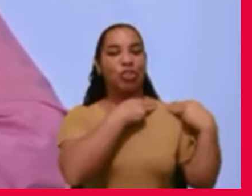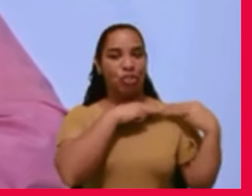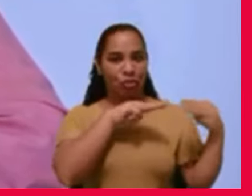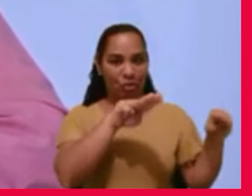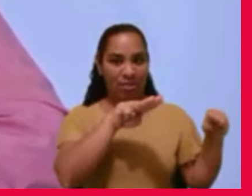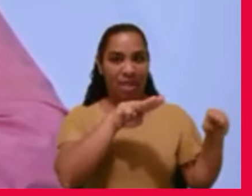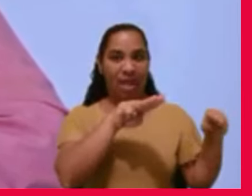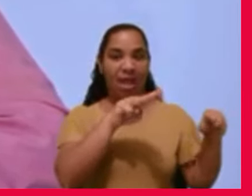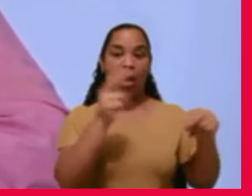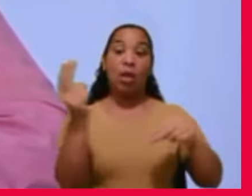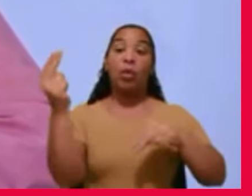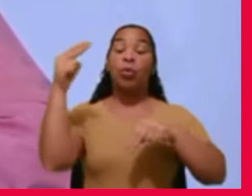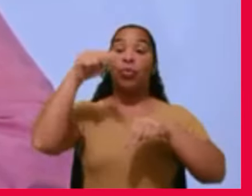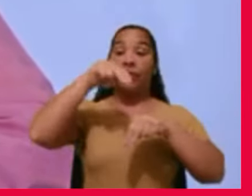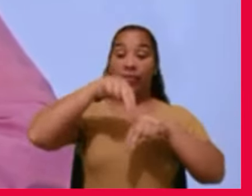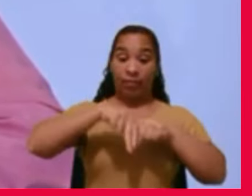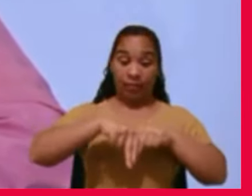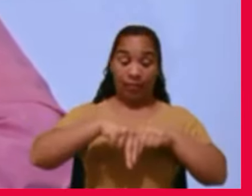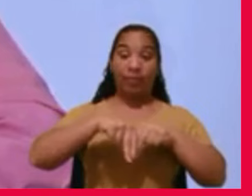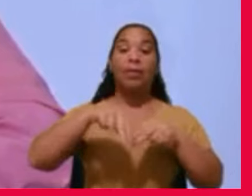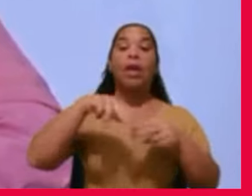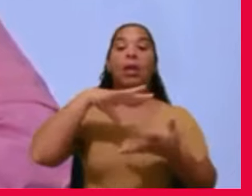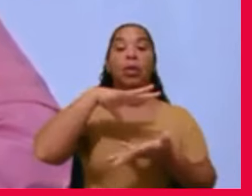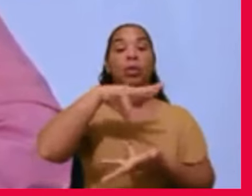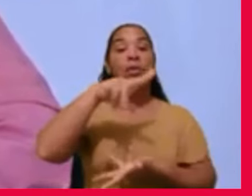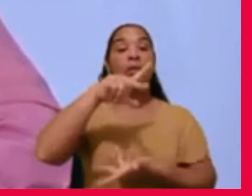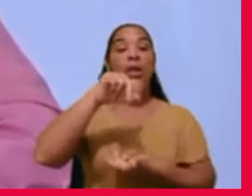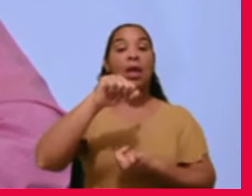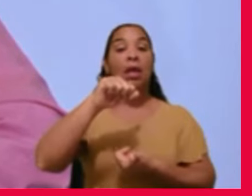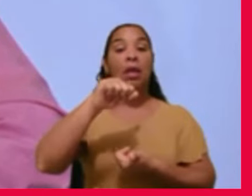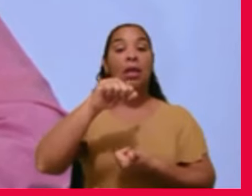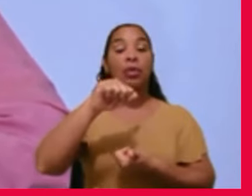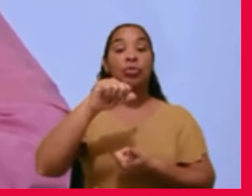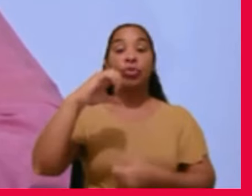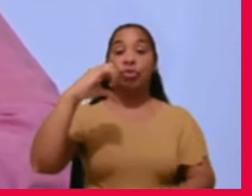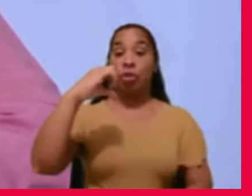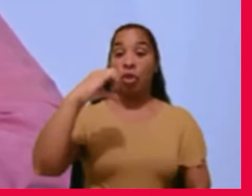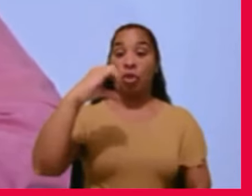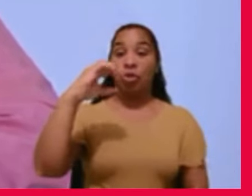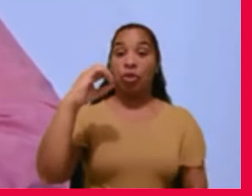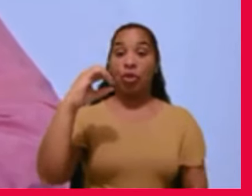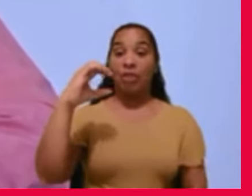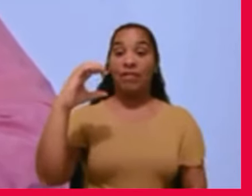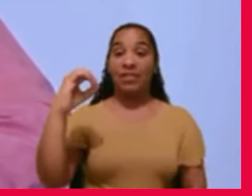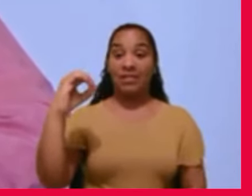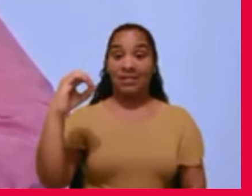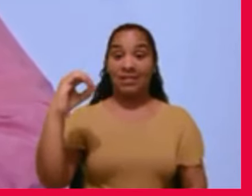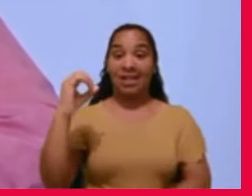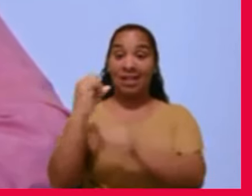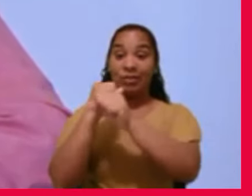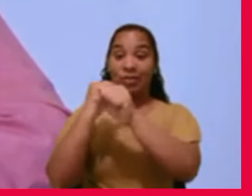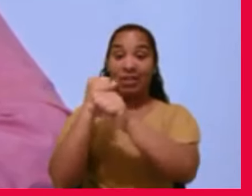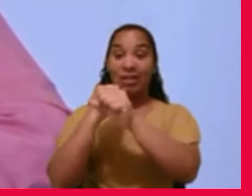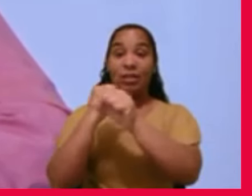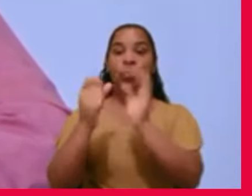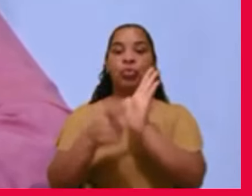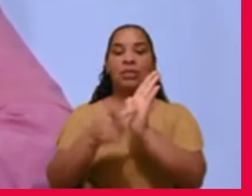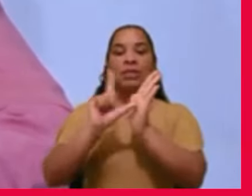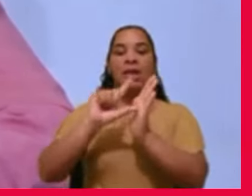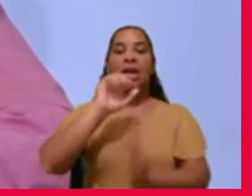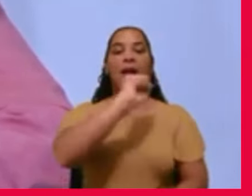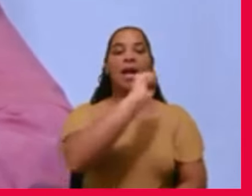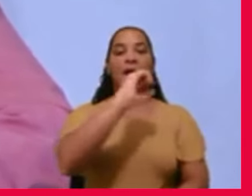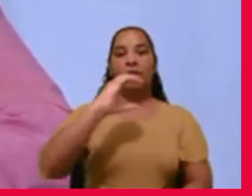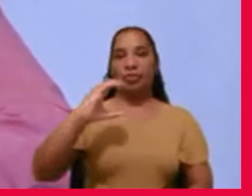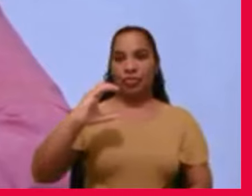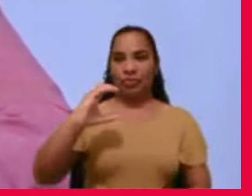900 anos antes de Jesus. e quando